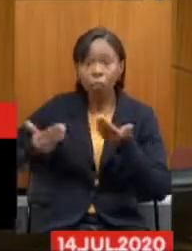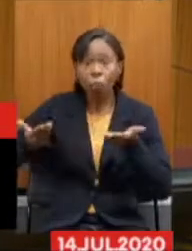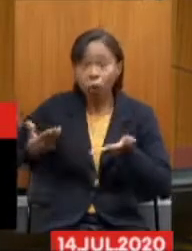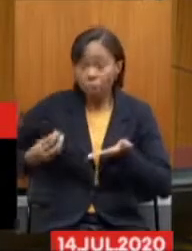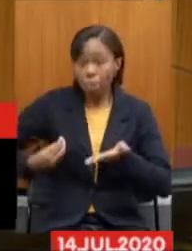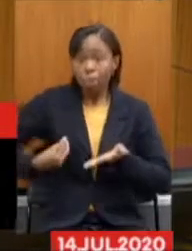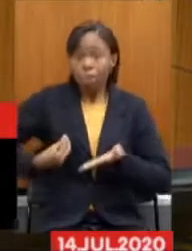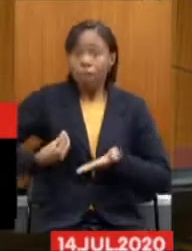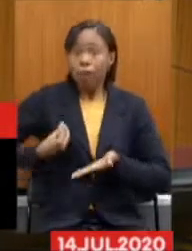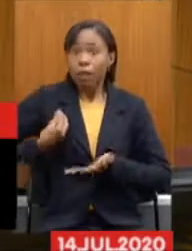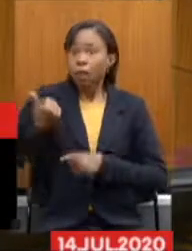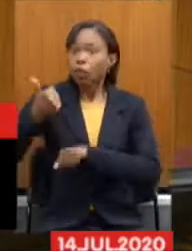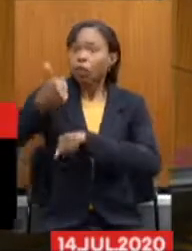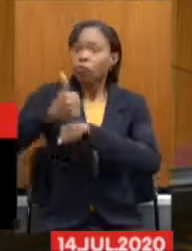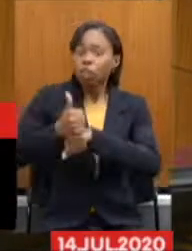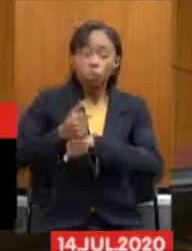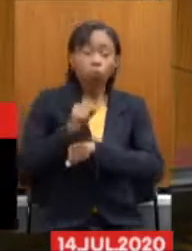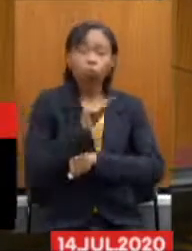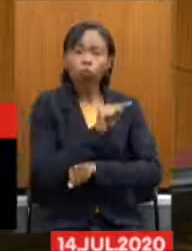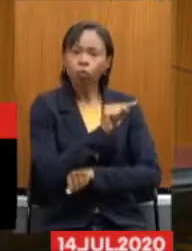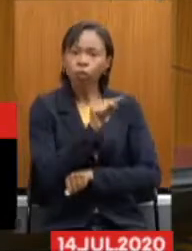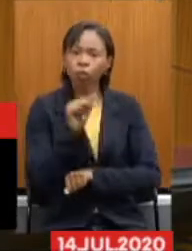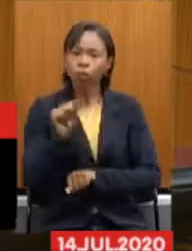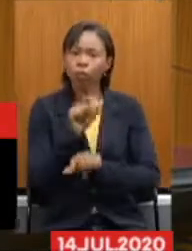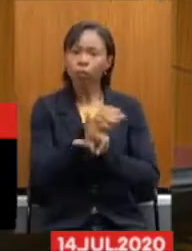garantir a vida de vocês e da sociedade.